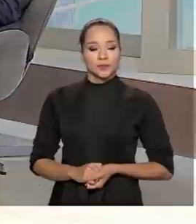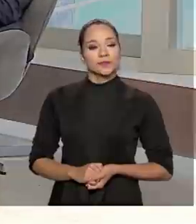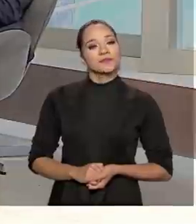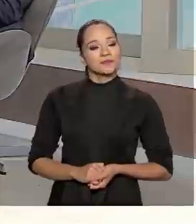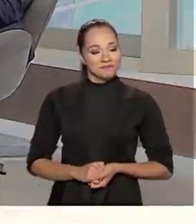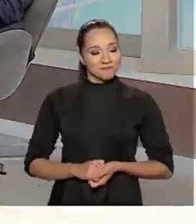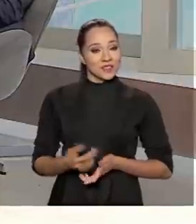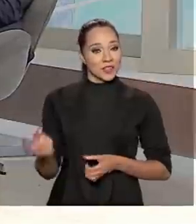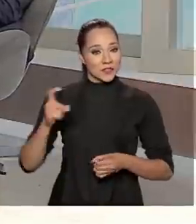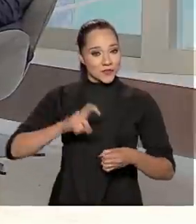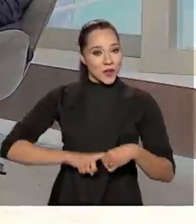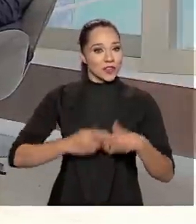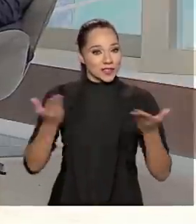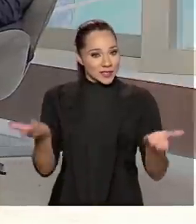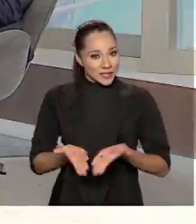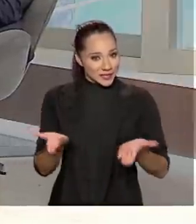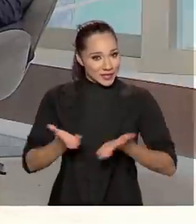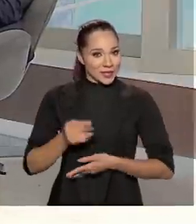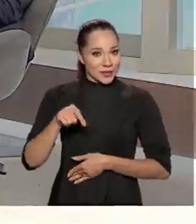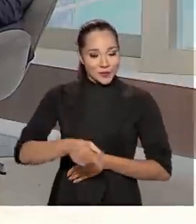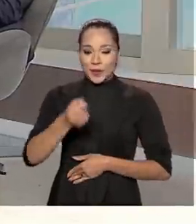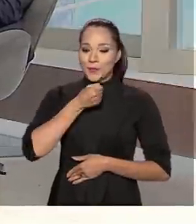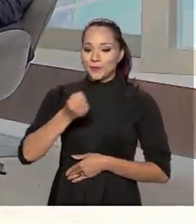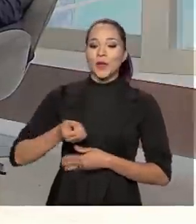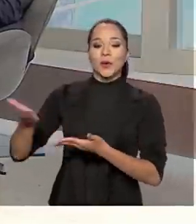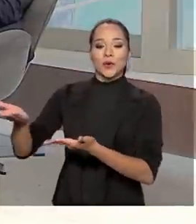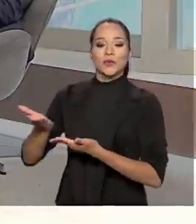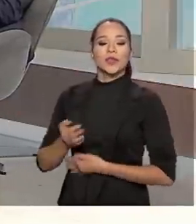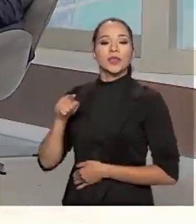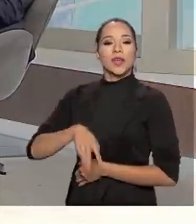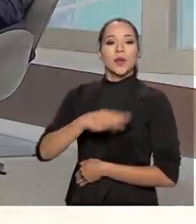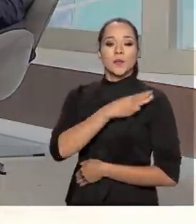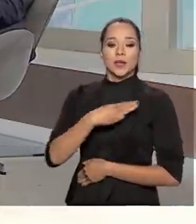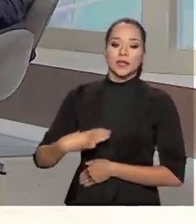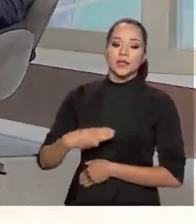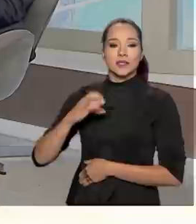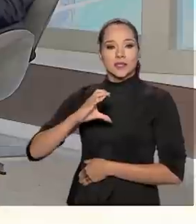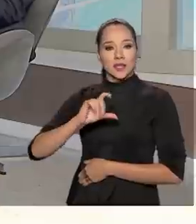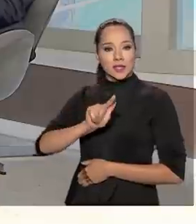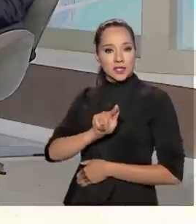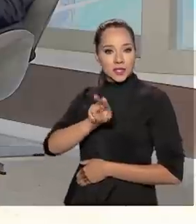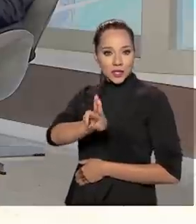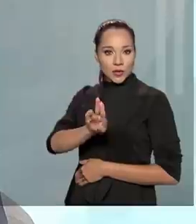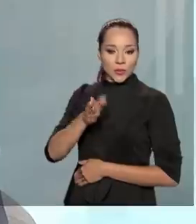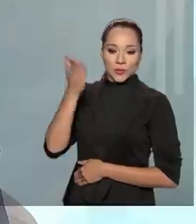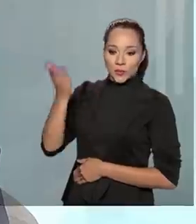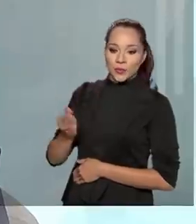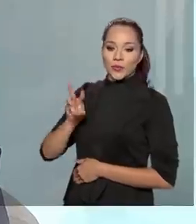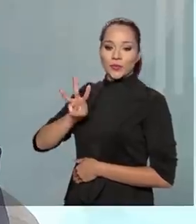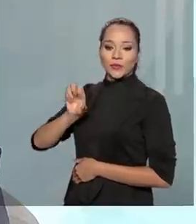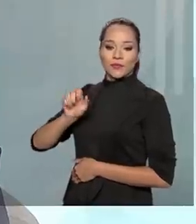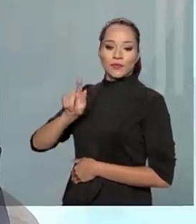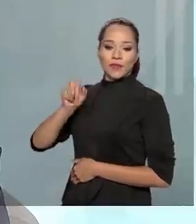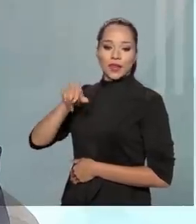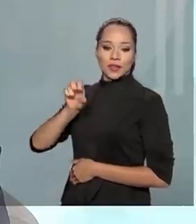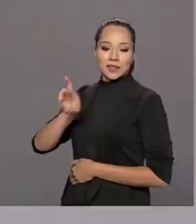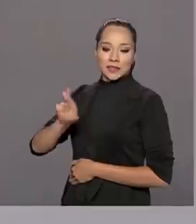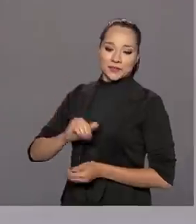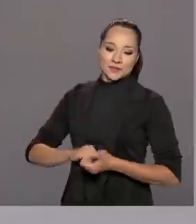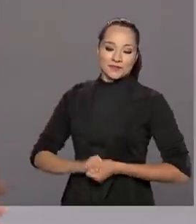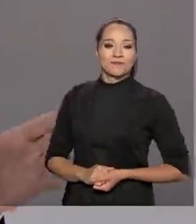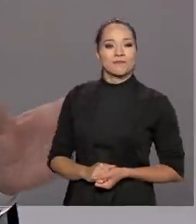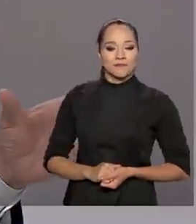De volta com o Brasil em Pauta, o convidado do programa é o ministro da Controladoria Geral da União, Wagner Rosário.